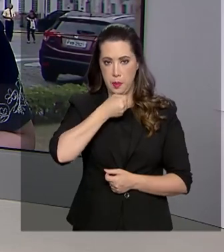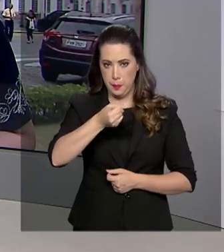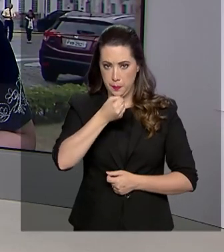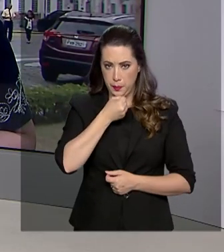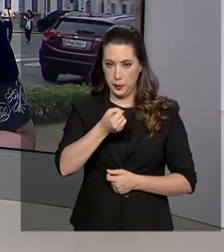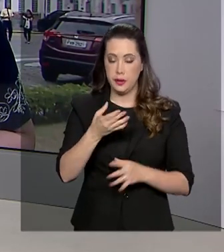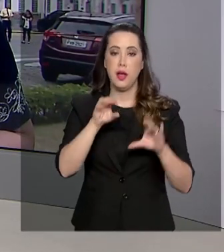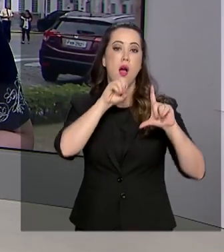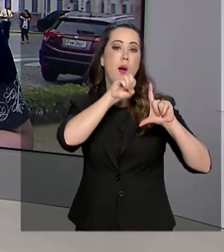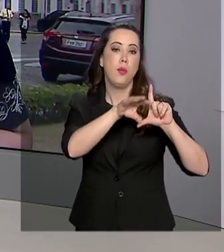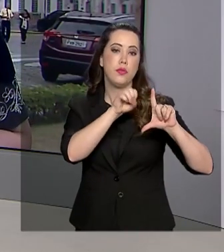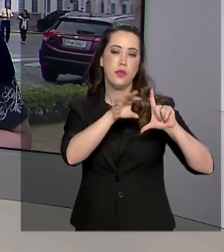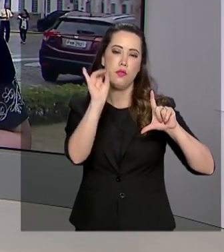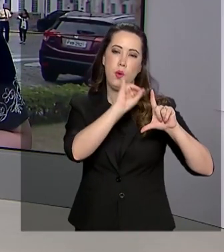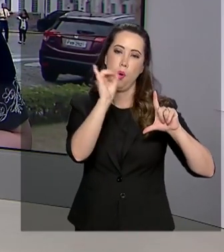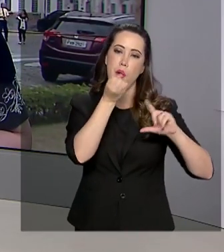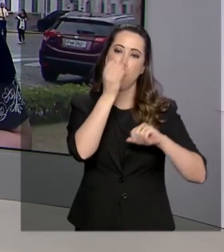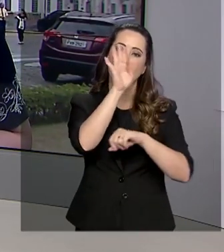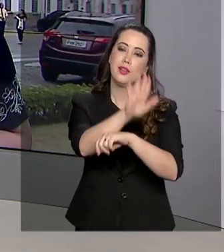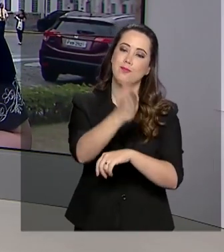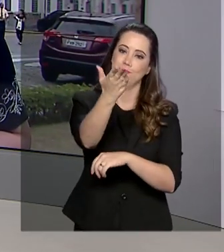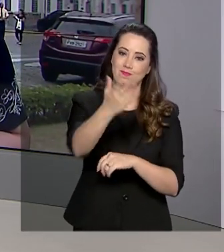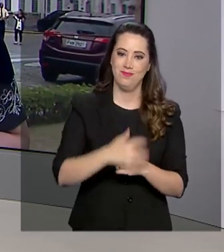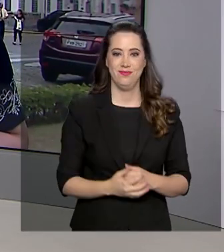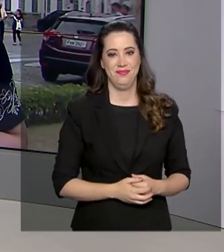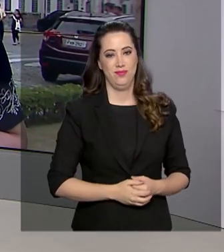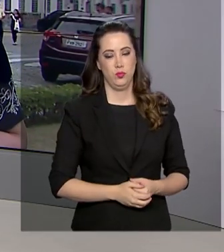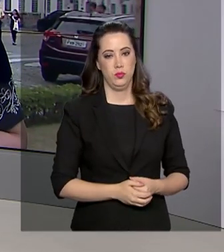ao vivo pra gente. Oi, Vanessa, boa tarde pra você.